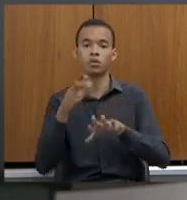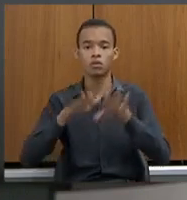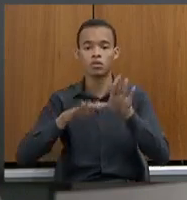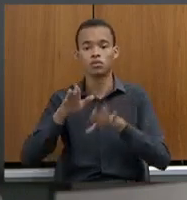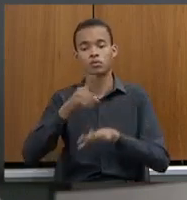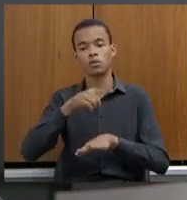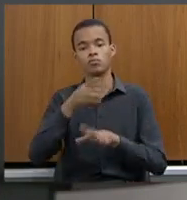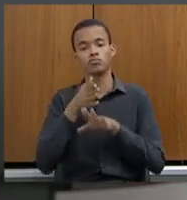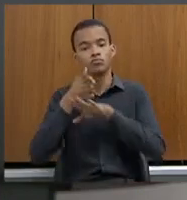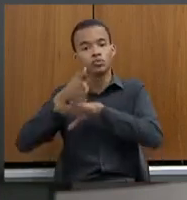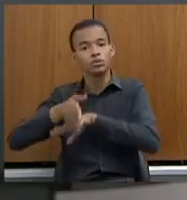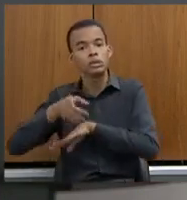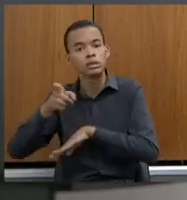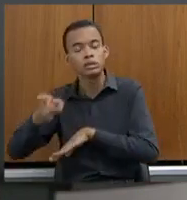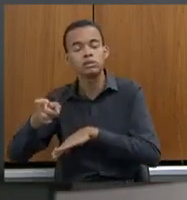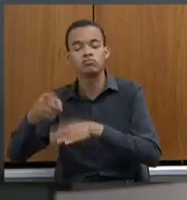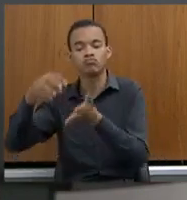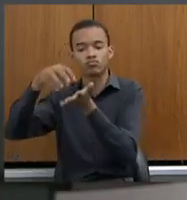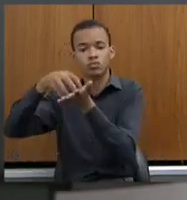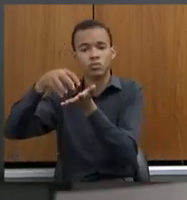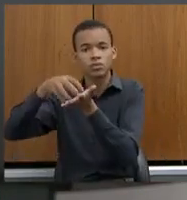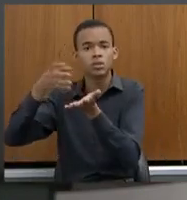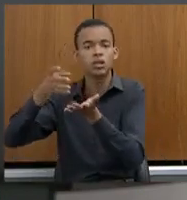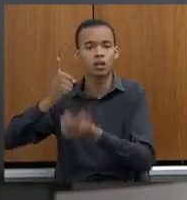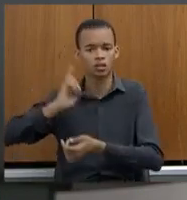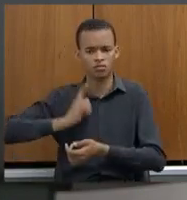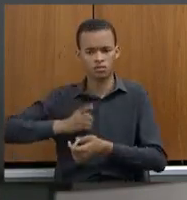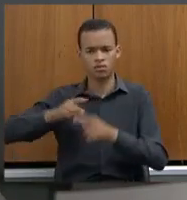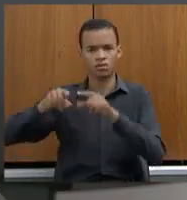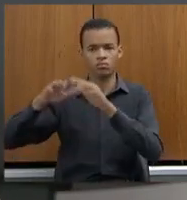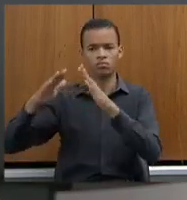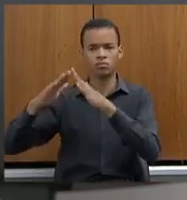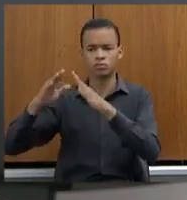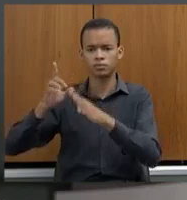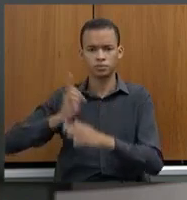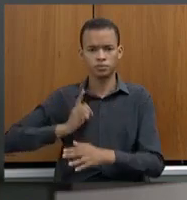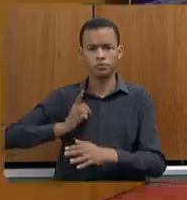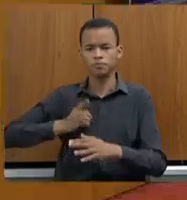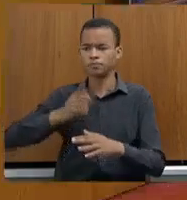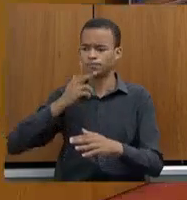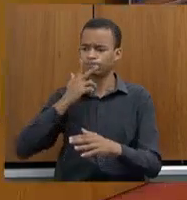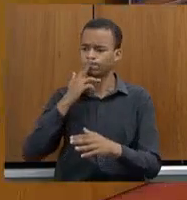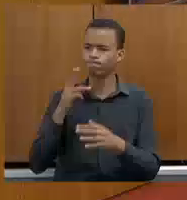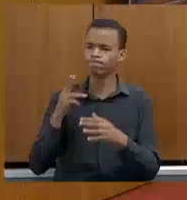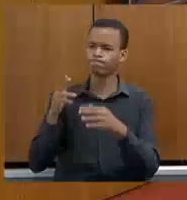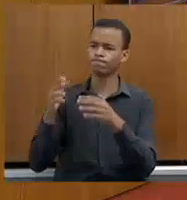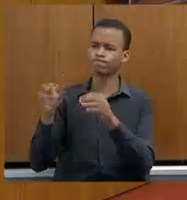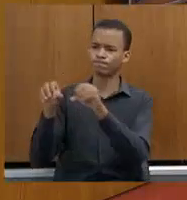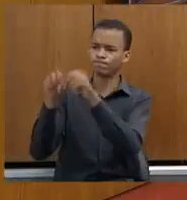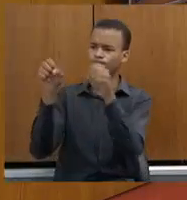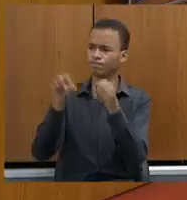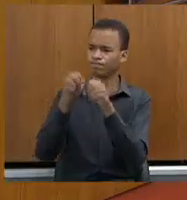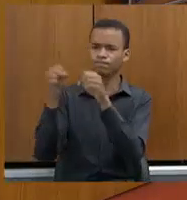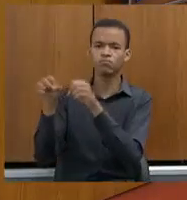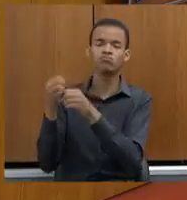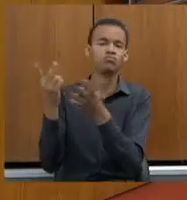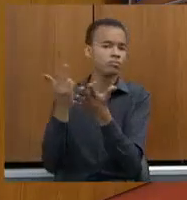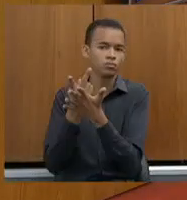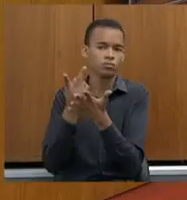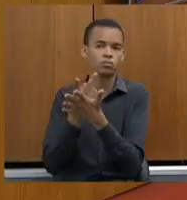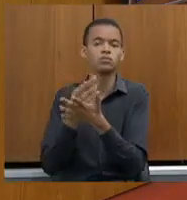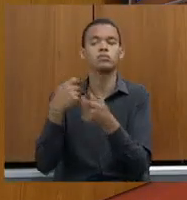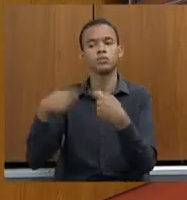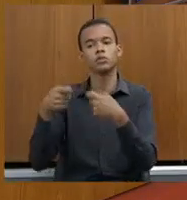em uma delegacia, ela está em péssimo Estado. Por isso que o deputado é cobrado, é cobrado de todas as formas, às vezes, por emenda parlamentar,